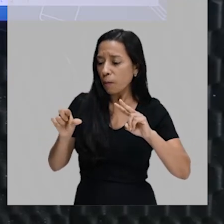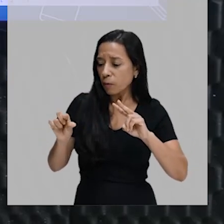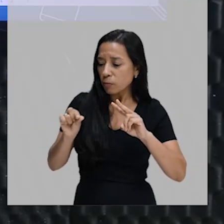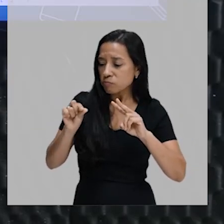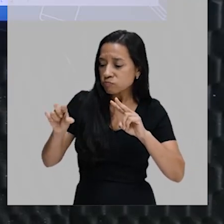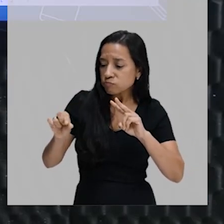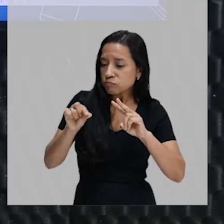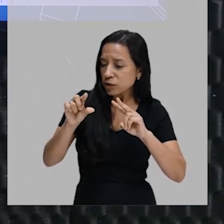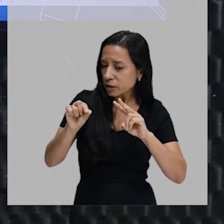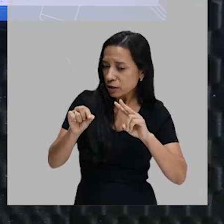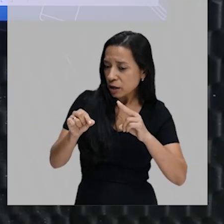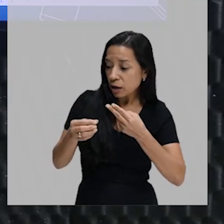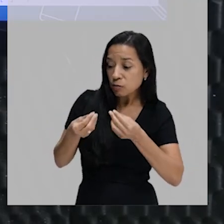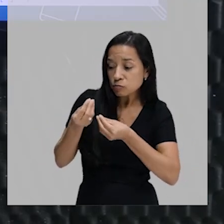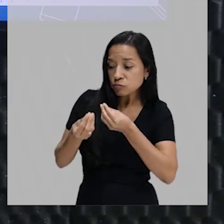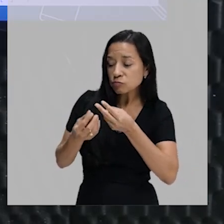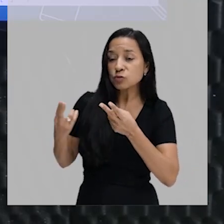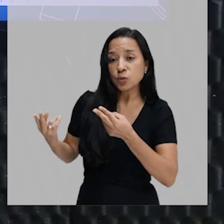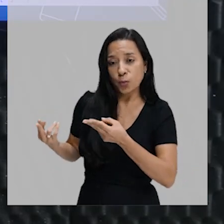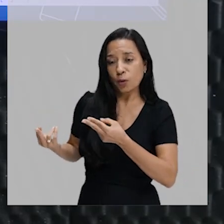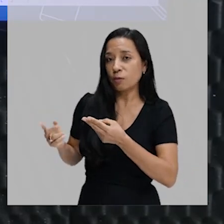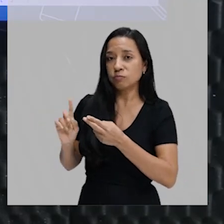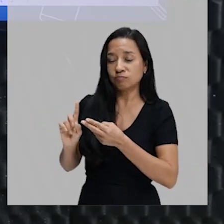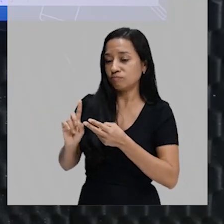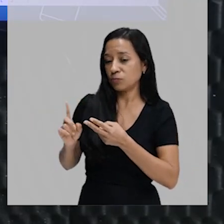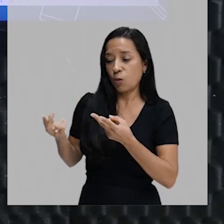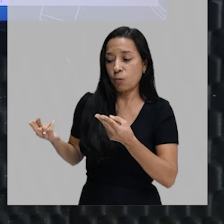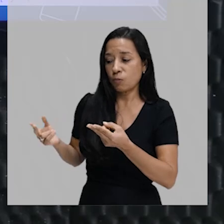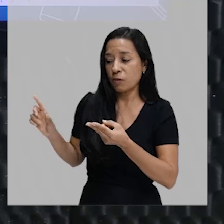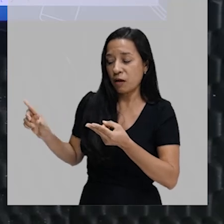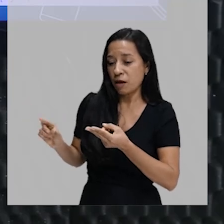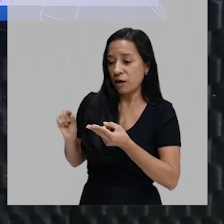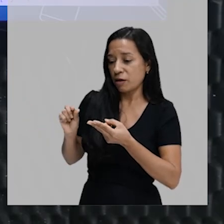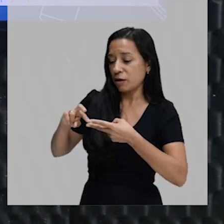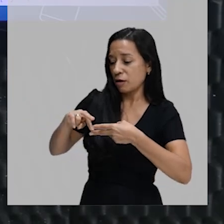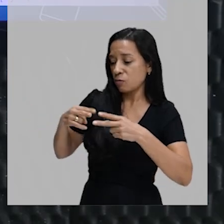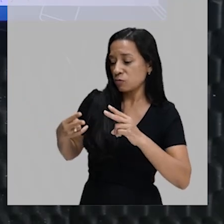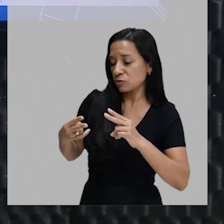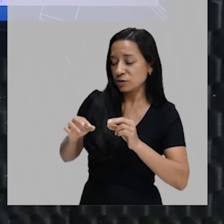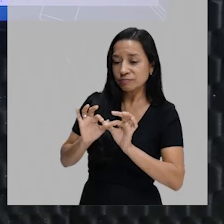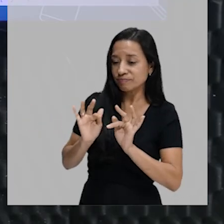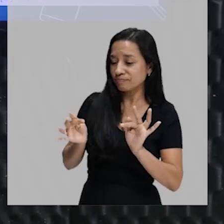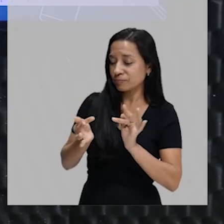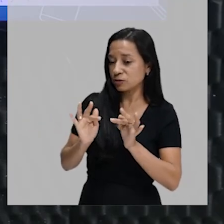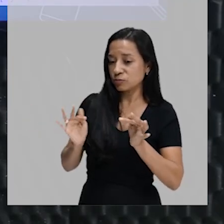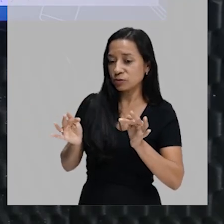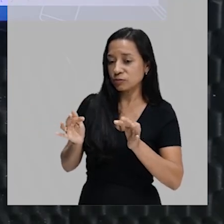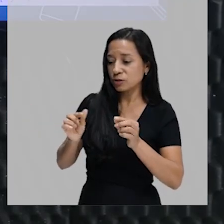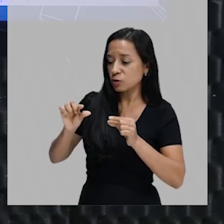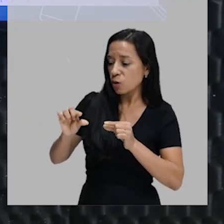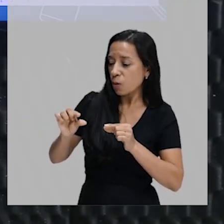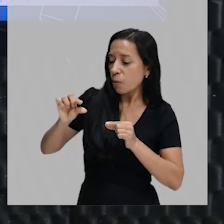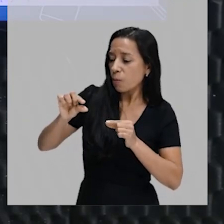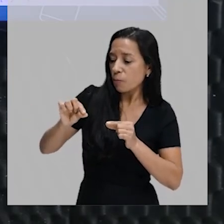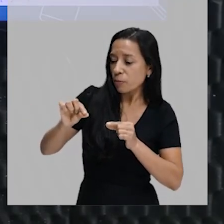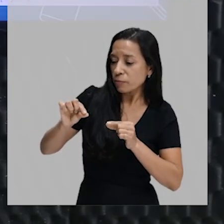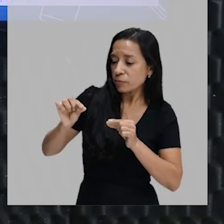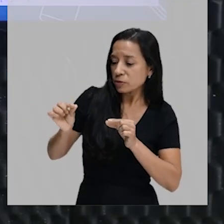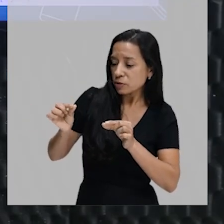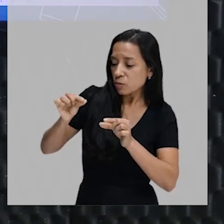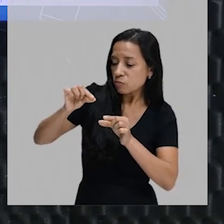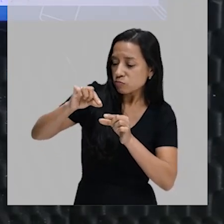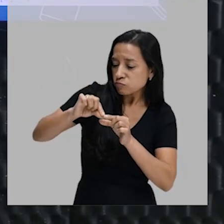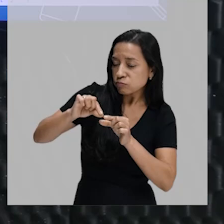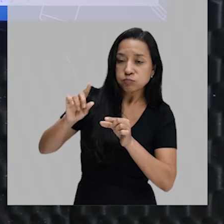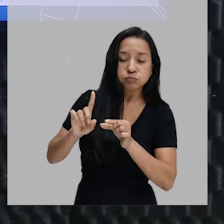DNA desse jeito que nem essa mulher está fazendo. Você não pode pegar o gene e simplesmente com uma pinça e injetá-lo ali